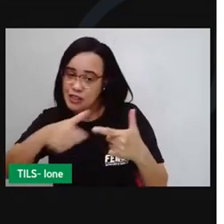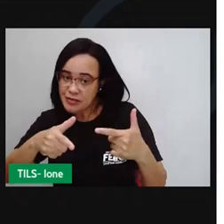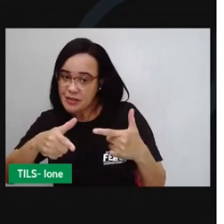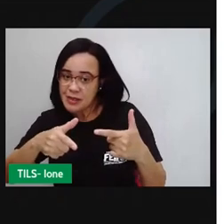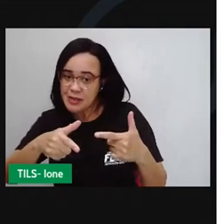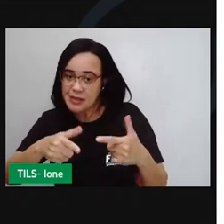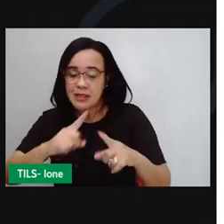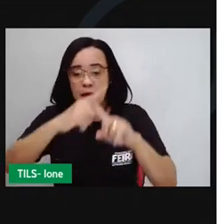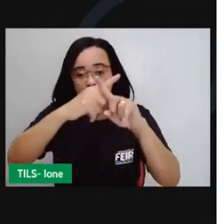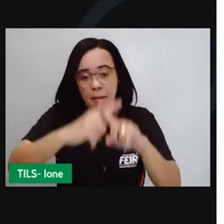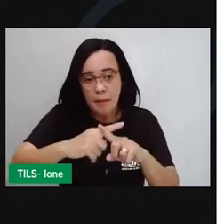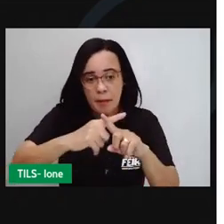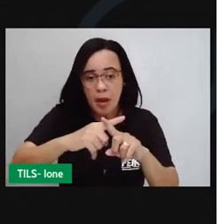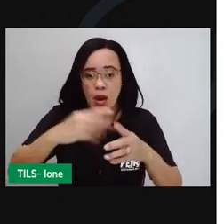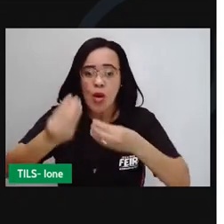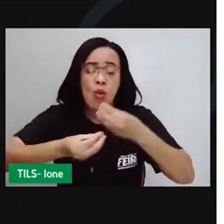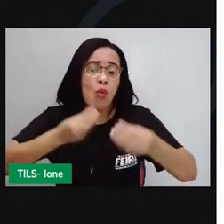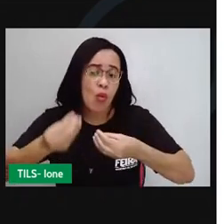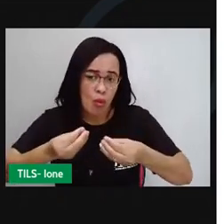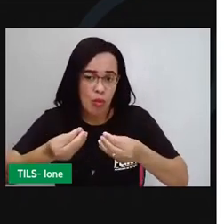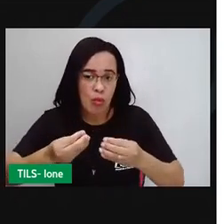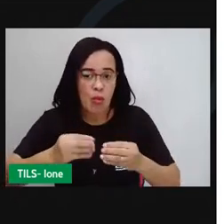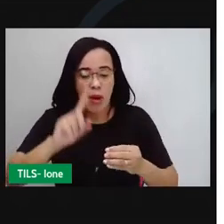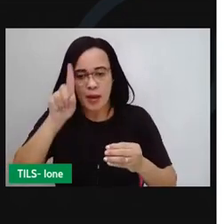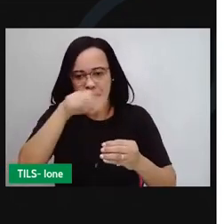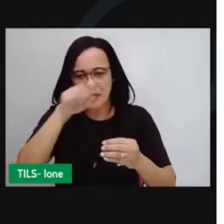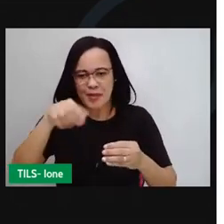ou marcar a alternativa.